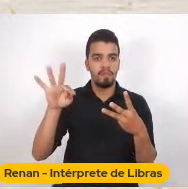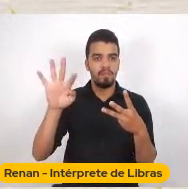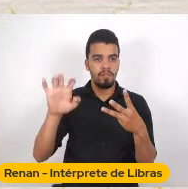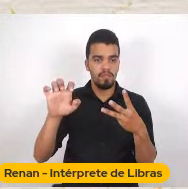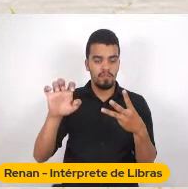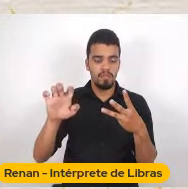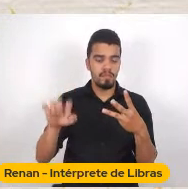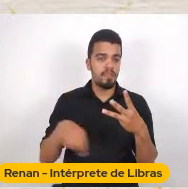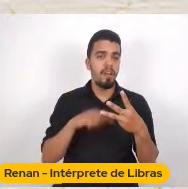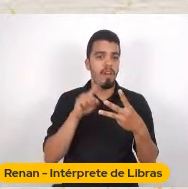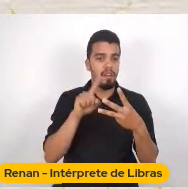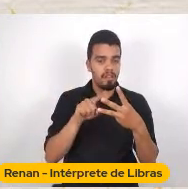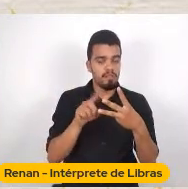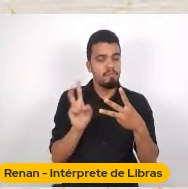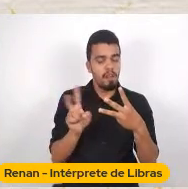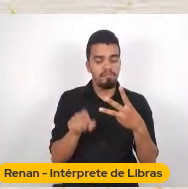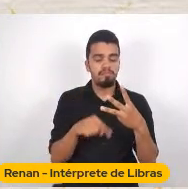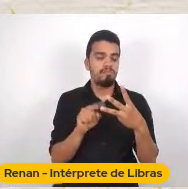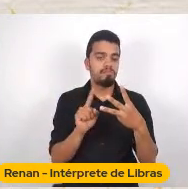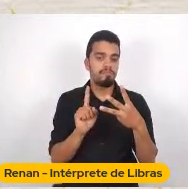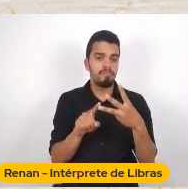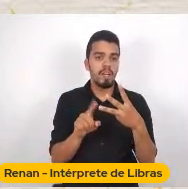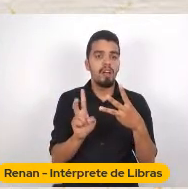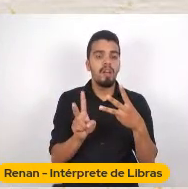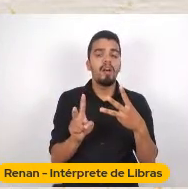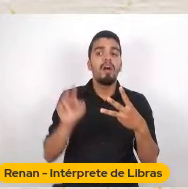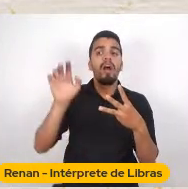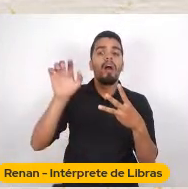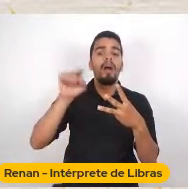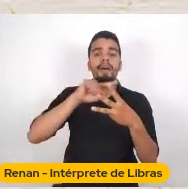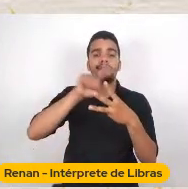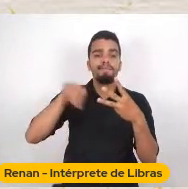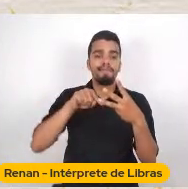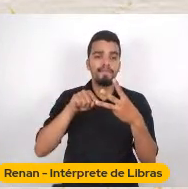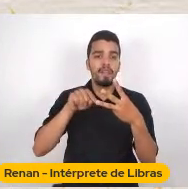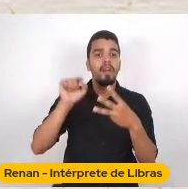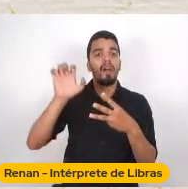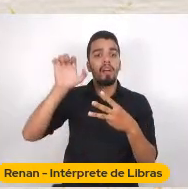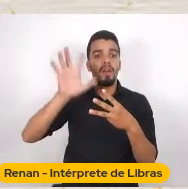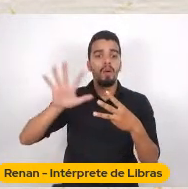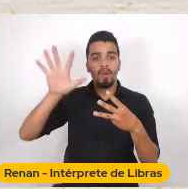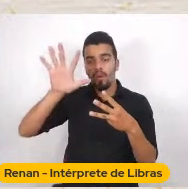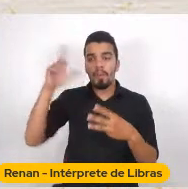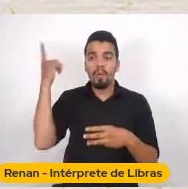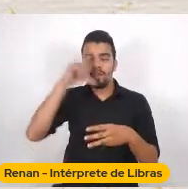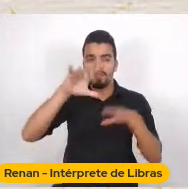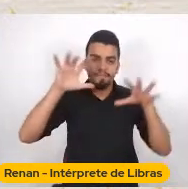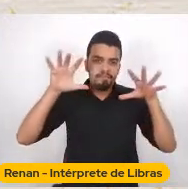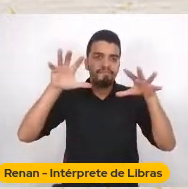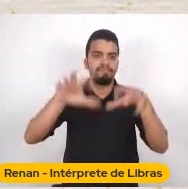Médio E Oriente É tudo aquilo Que a Europa Conseguia dominar E inventar Uma narrativa Então